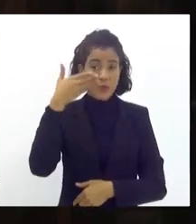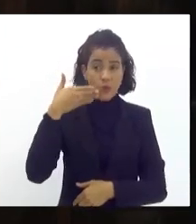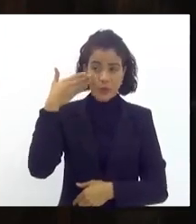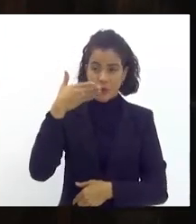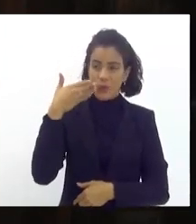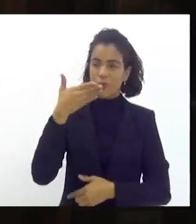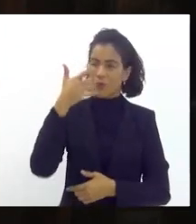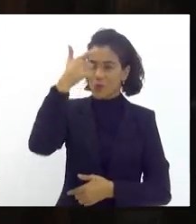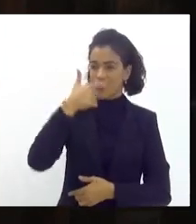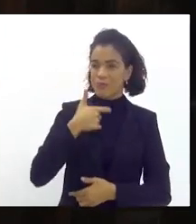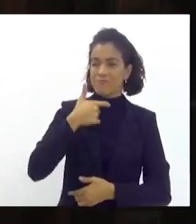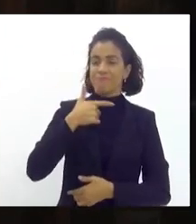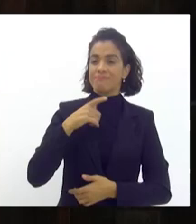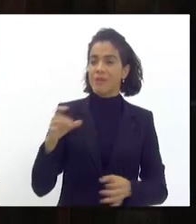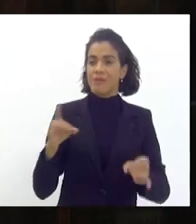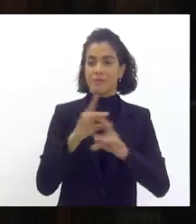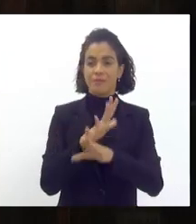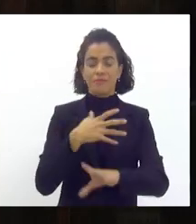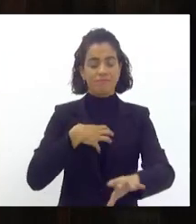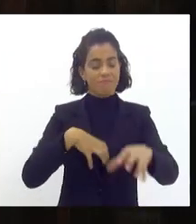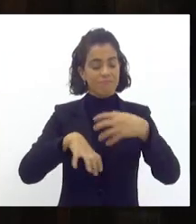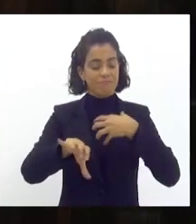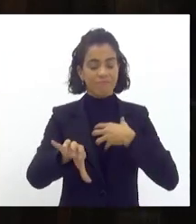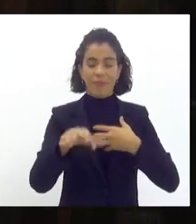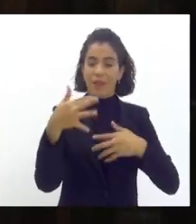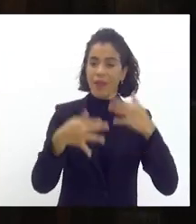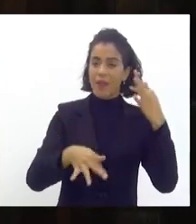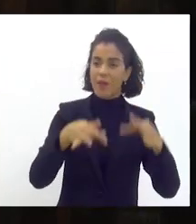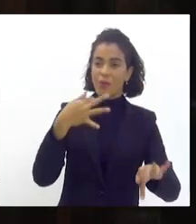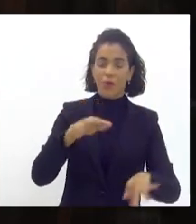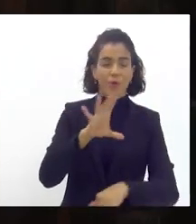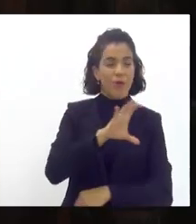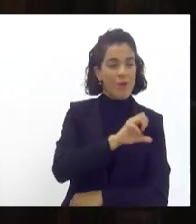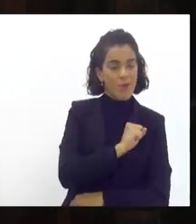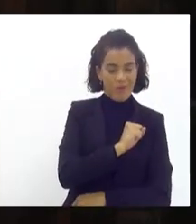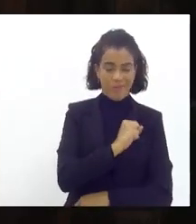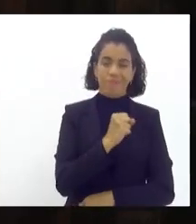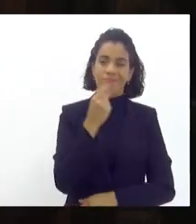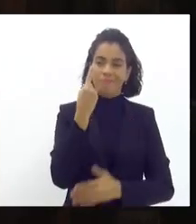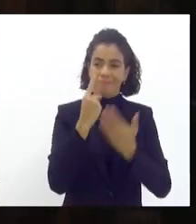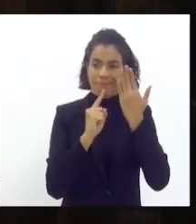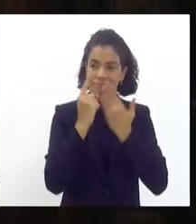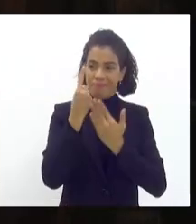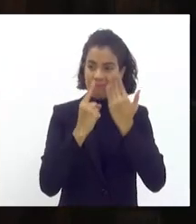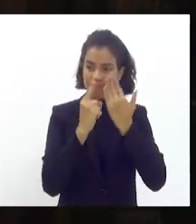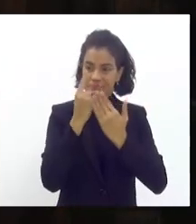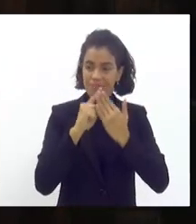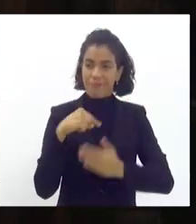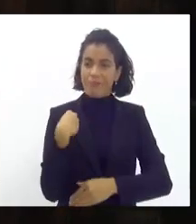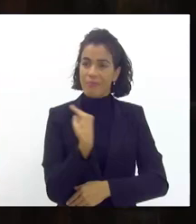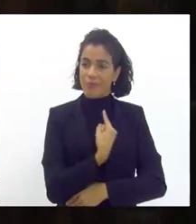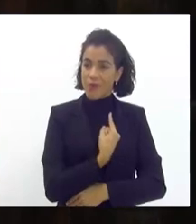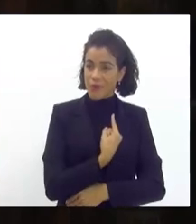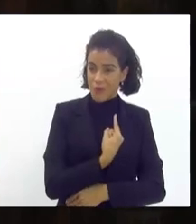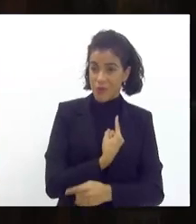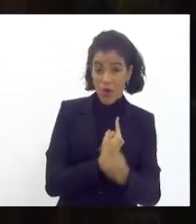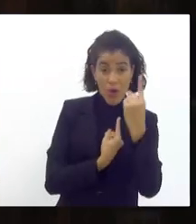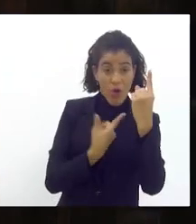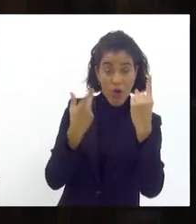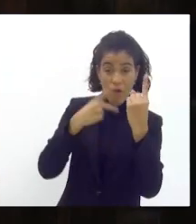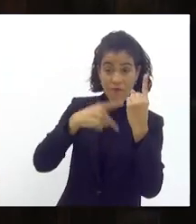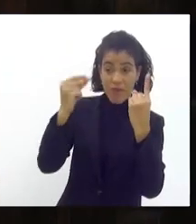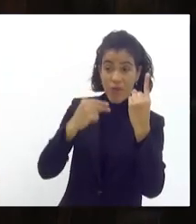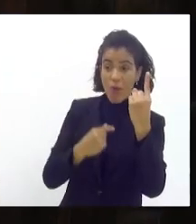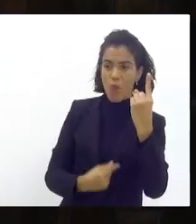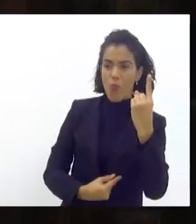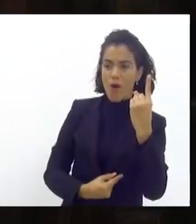o mesmo sentimento que é a dor e o amor pelo carnaval nós só ganha uma escola de samba em